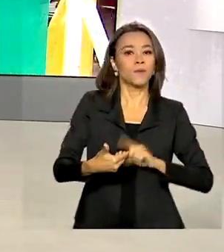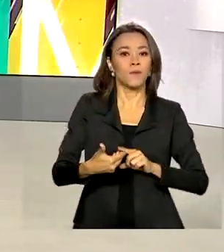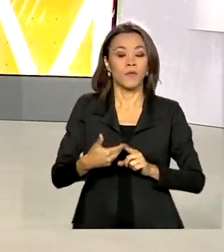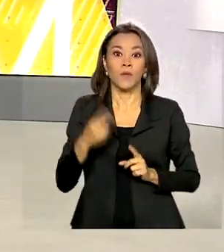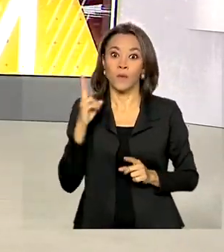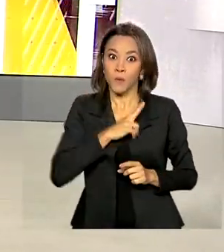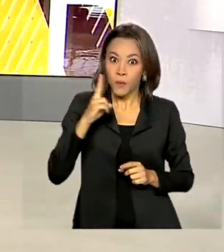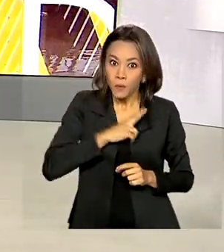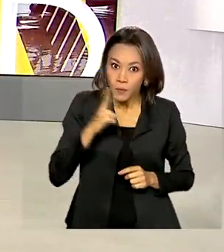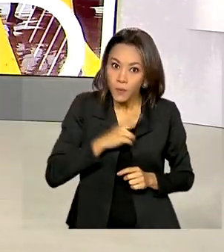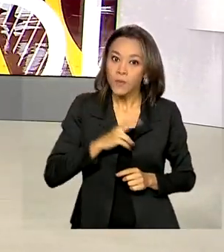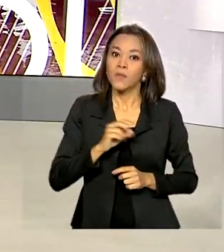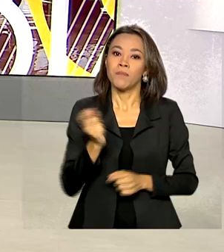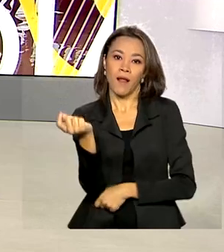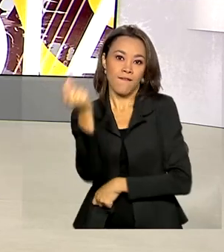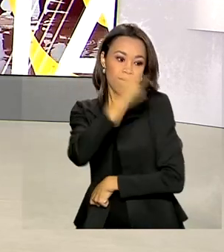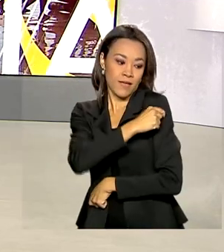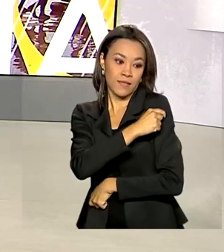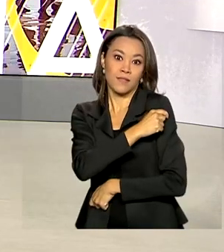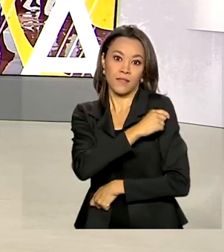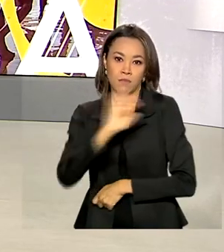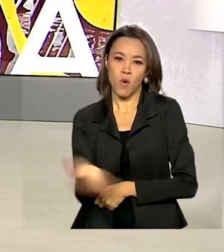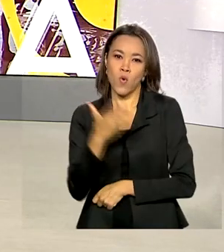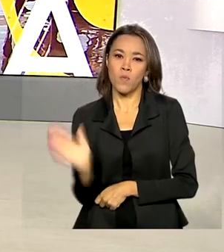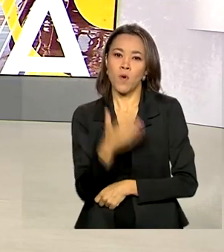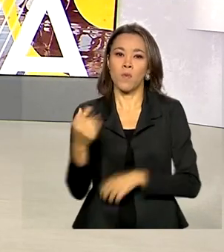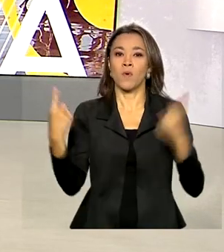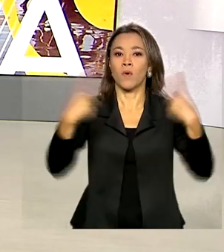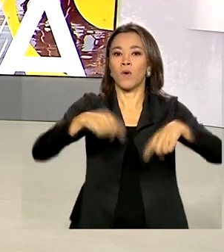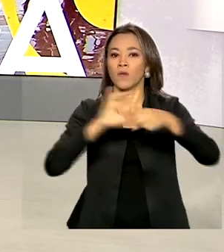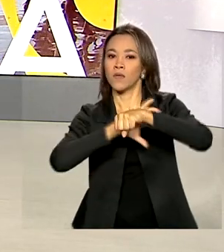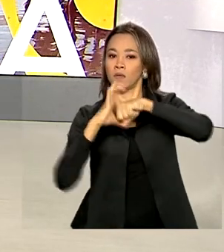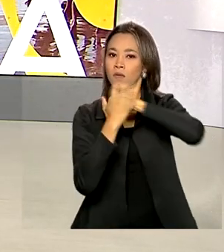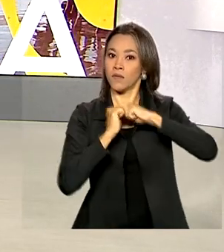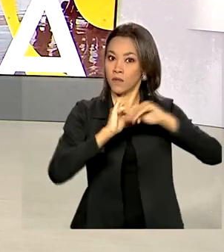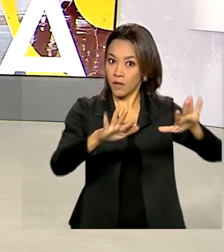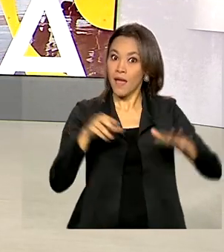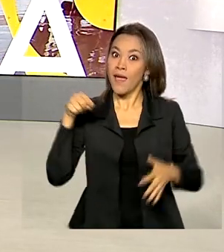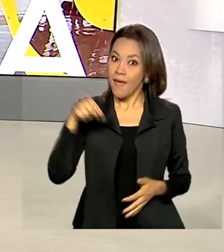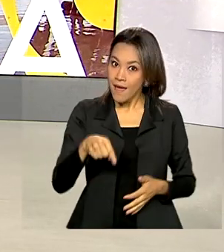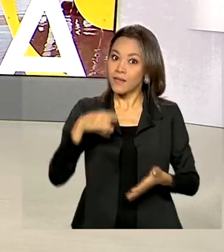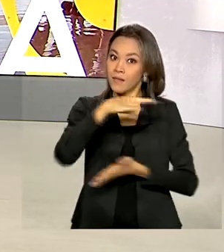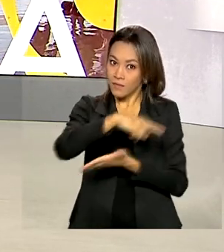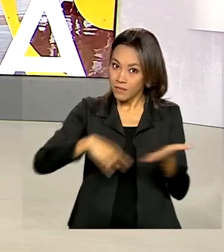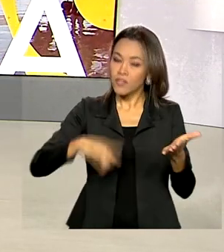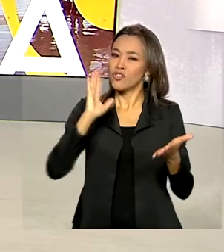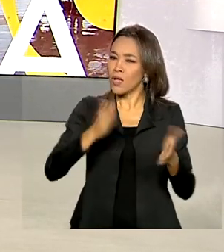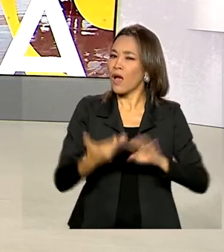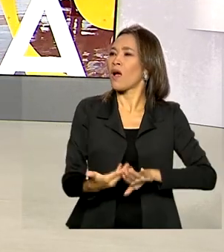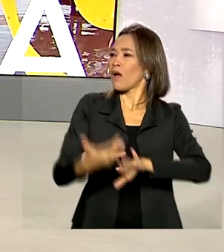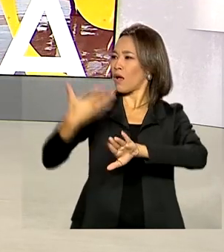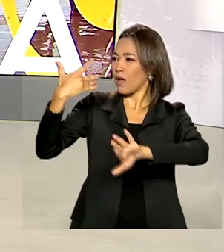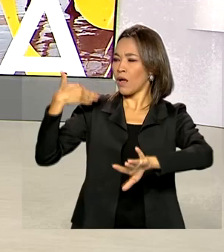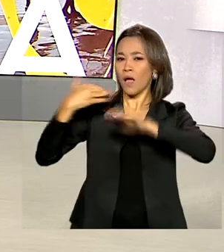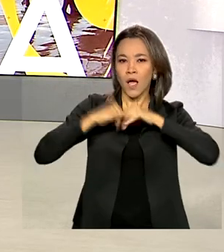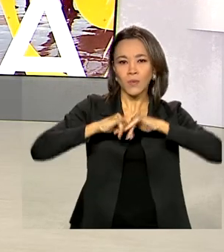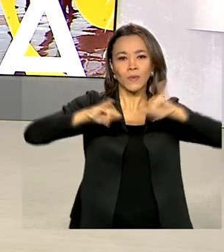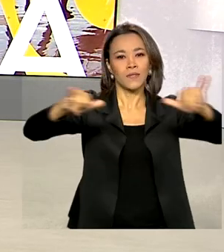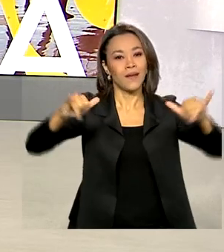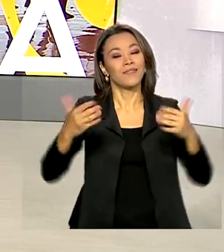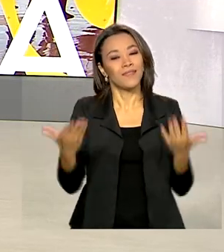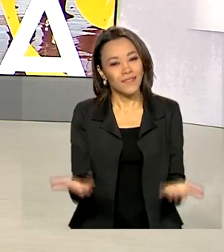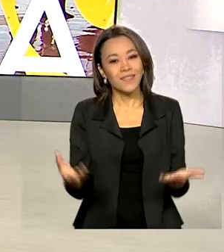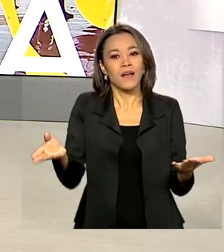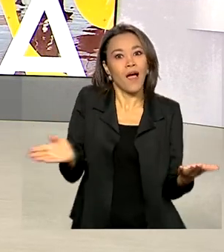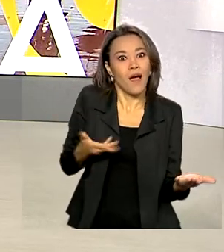emergencial de vacinas contra a Covid-19. A medida oficializa o que já havia sido anunciado e abre espaço